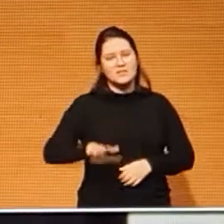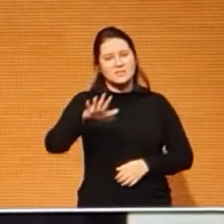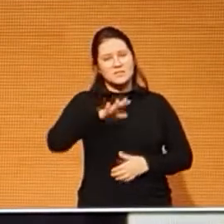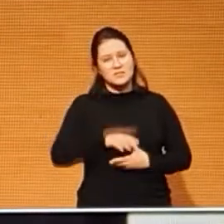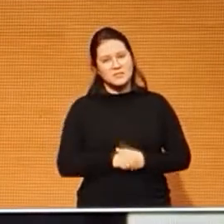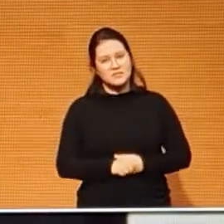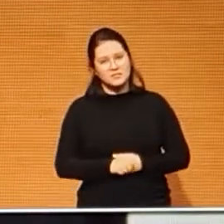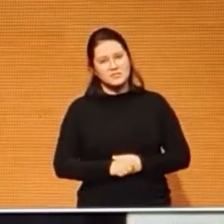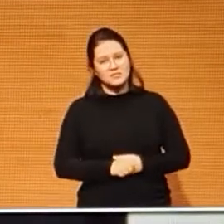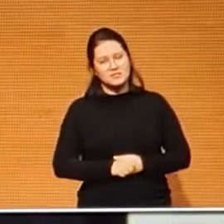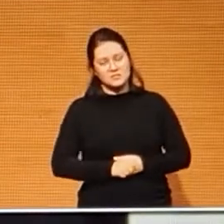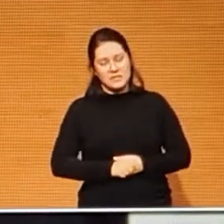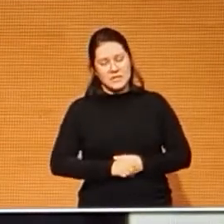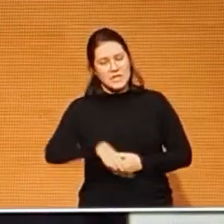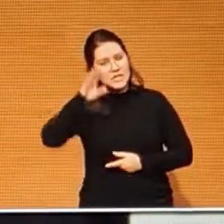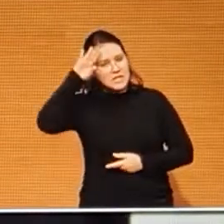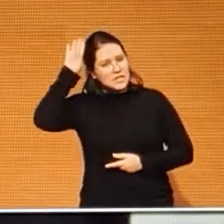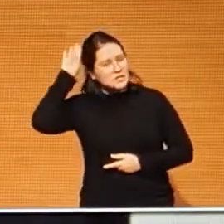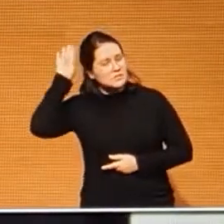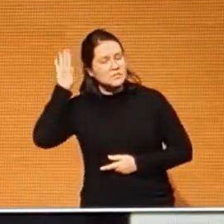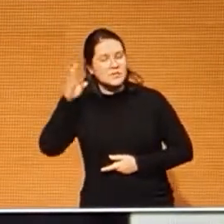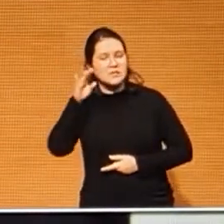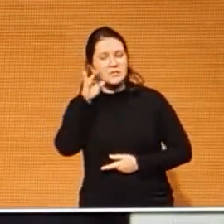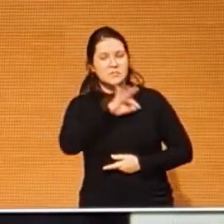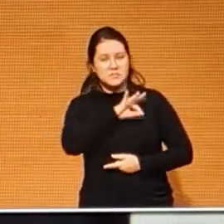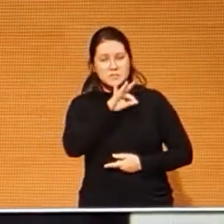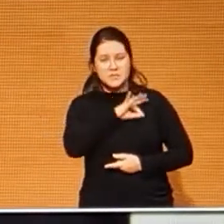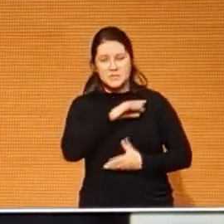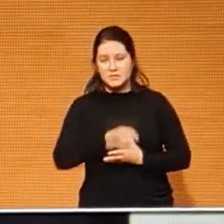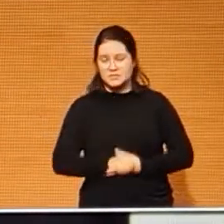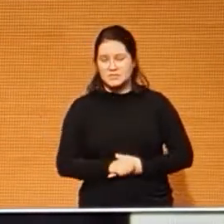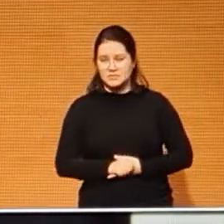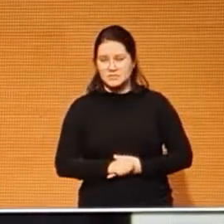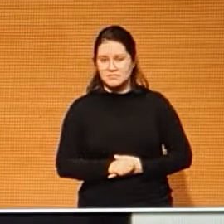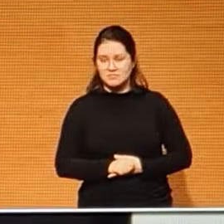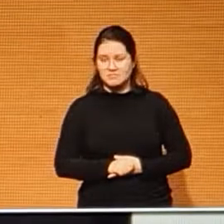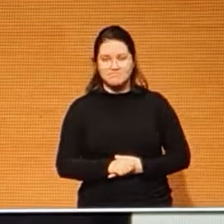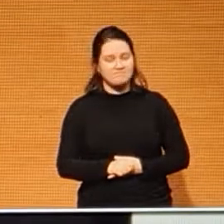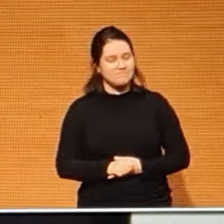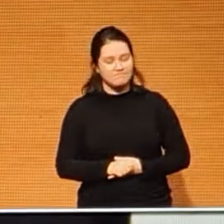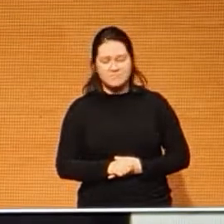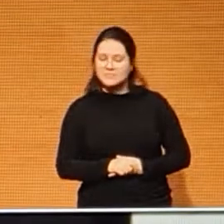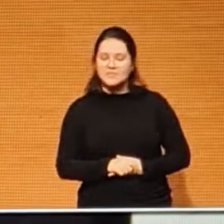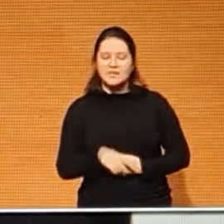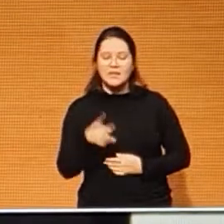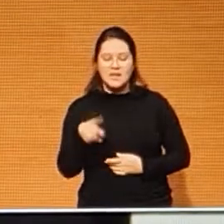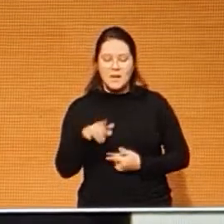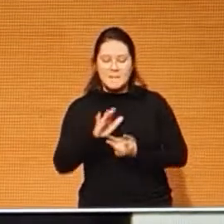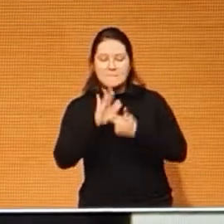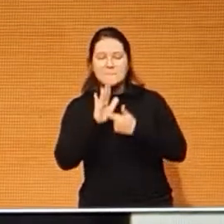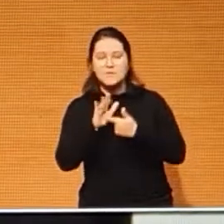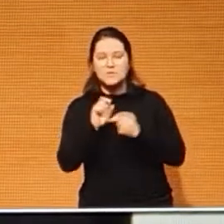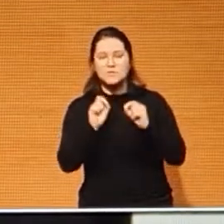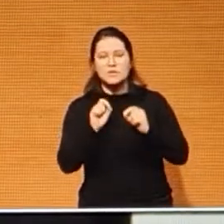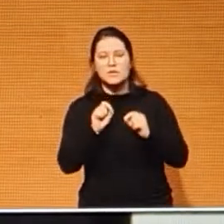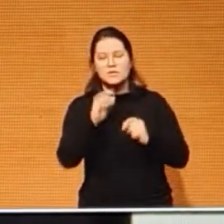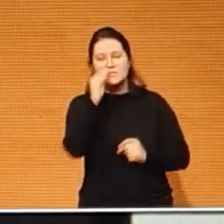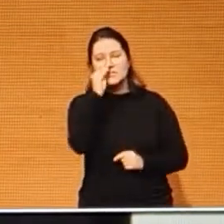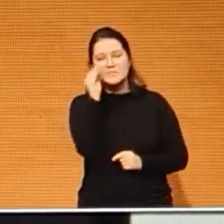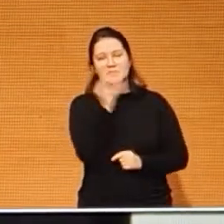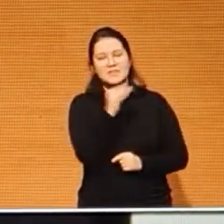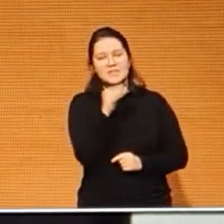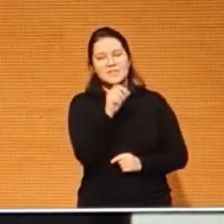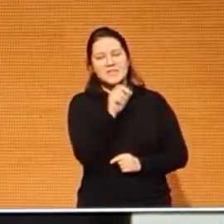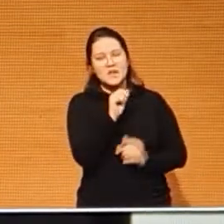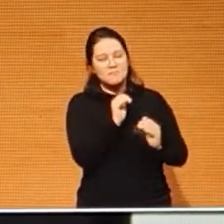Academia da Polícia, para a formação e aperfeiçoamento dos servidores públicos. É mais uma clara amostra de desprezo pelo mérito